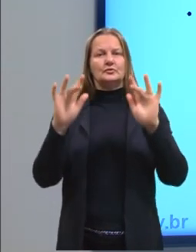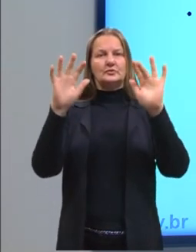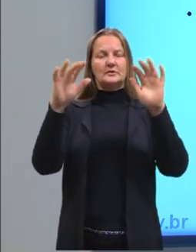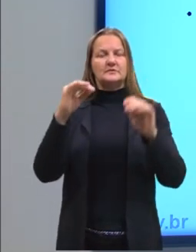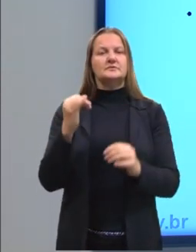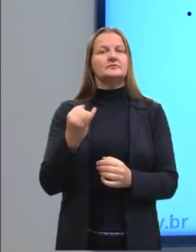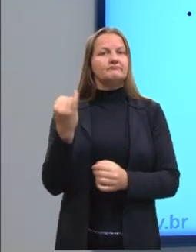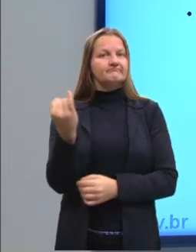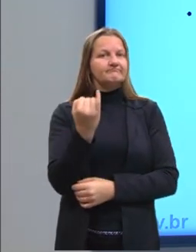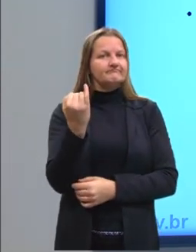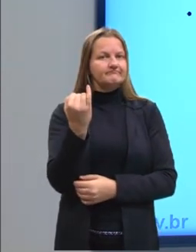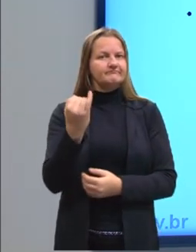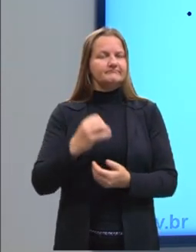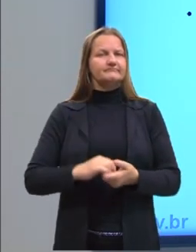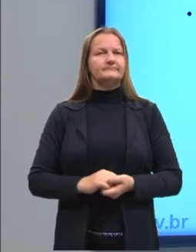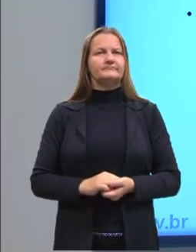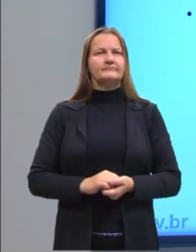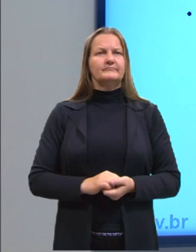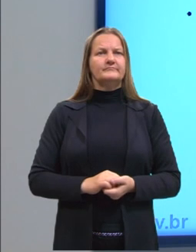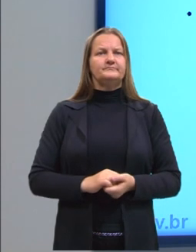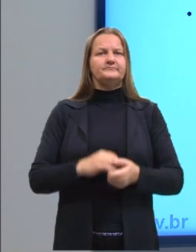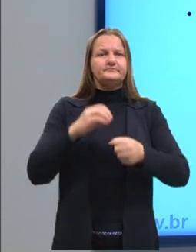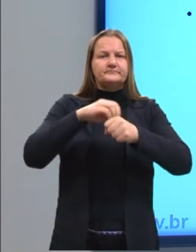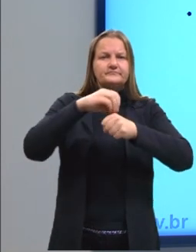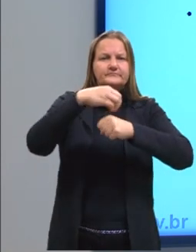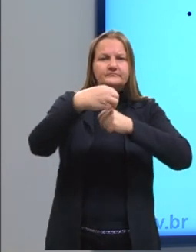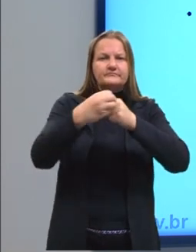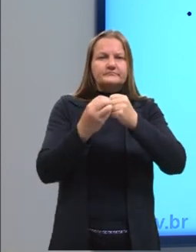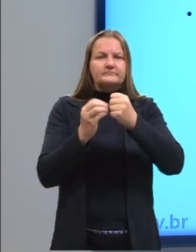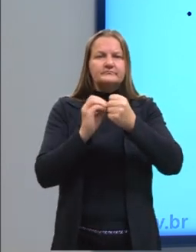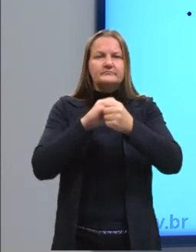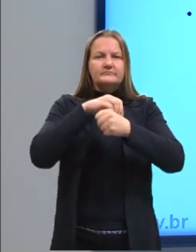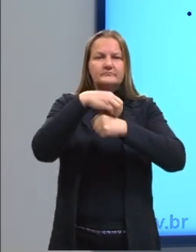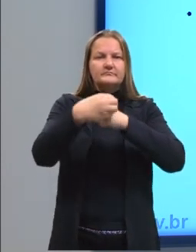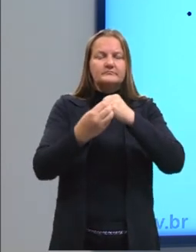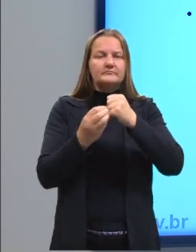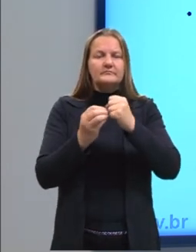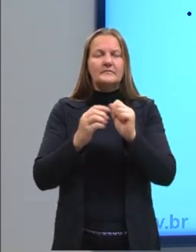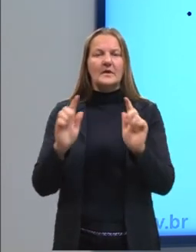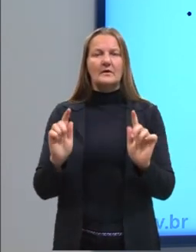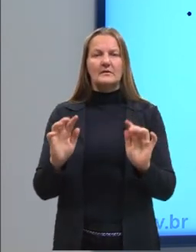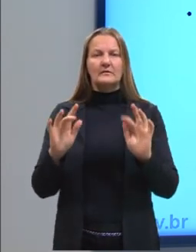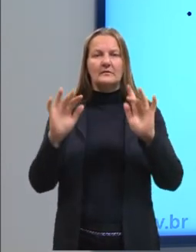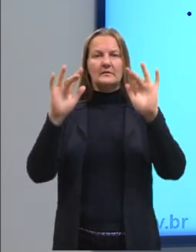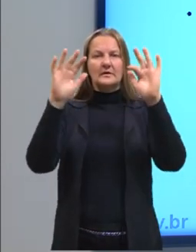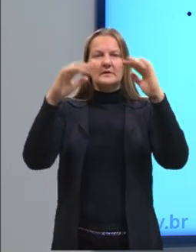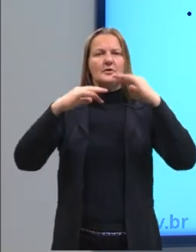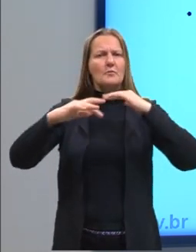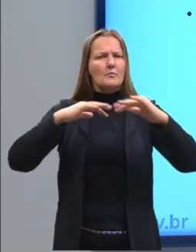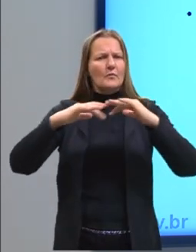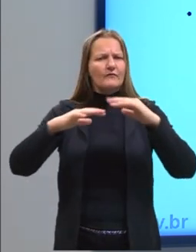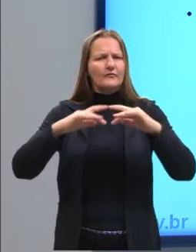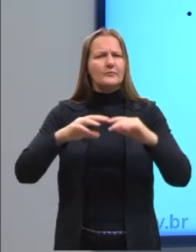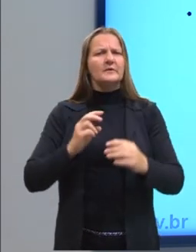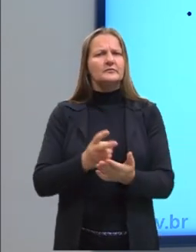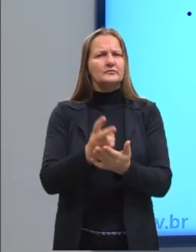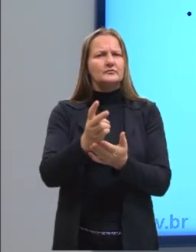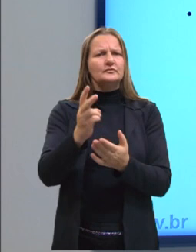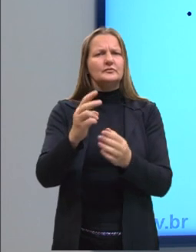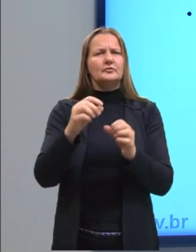de ideais. Então, as moléculas constituintes desse gás encontram-se em movimento contínuo e